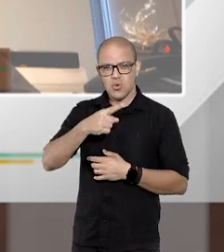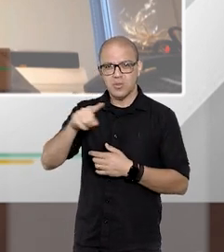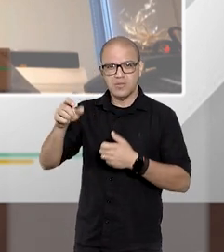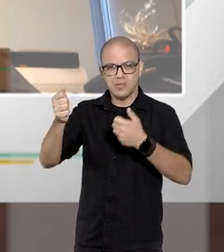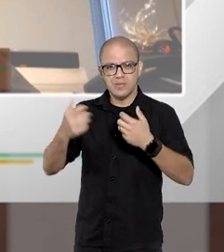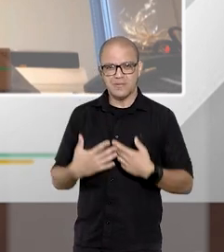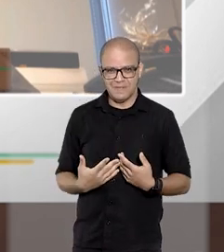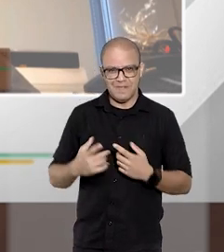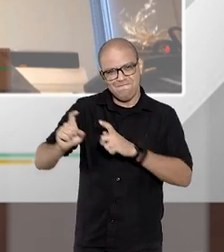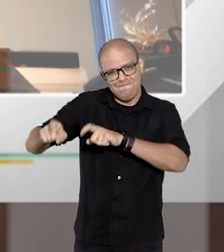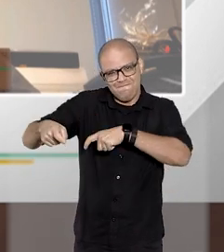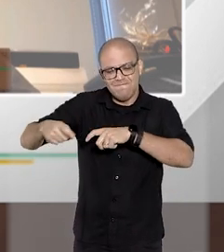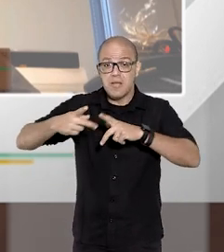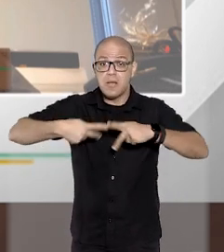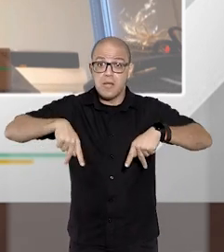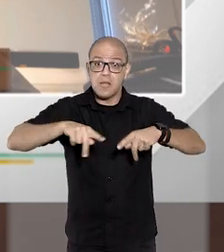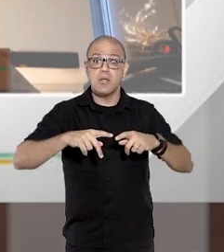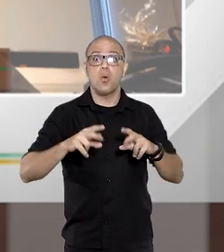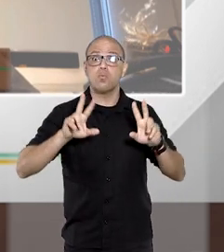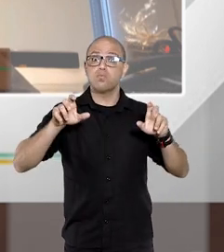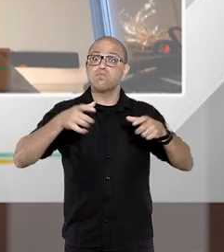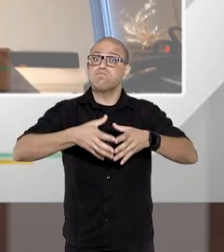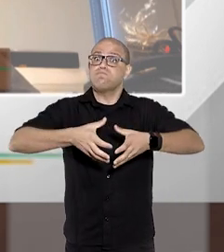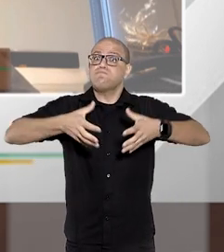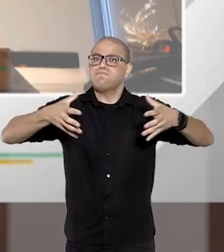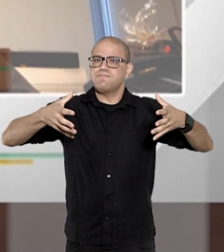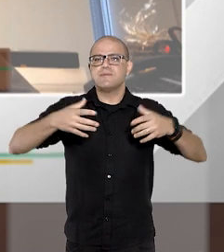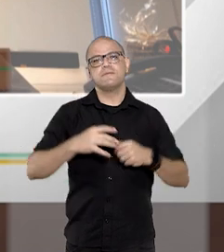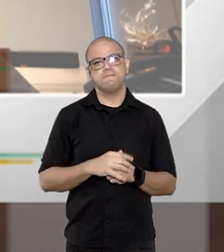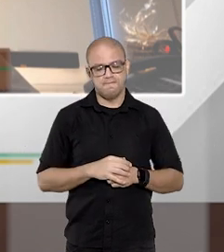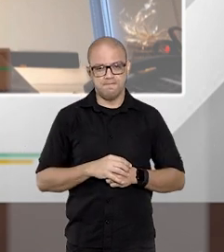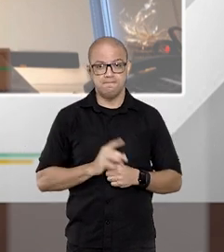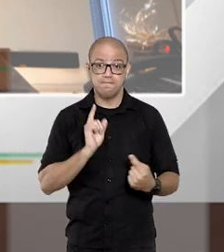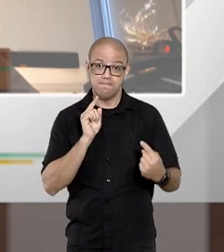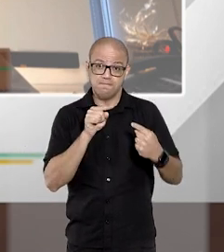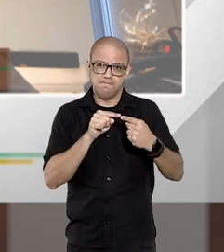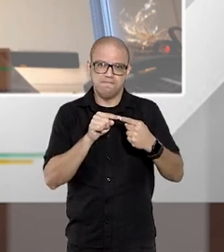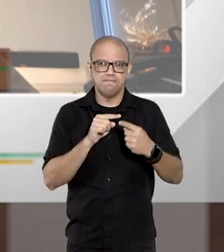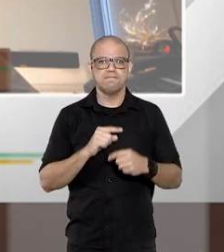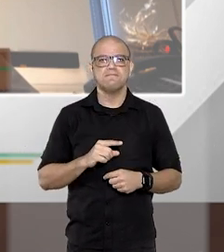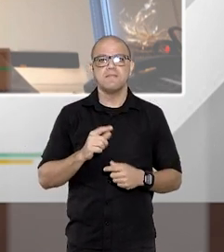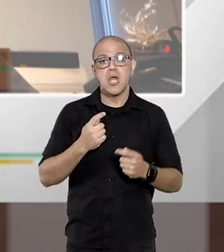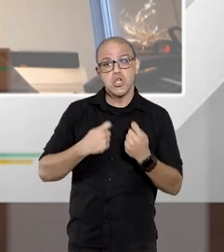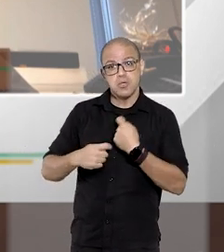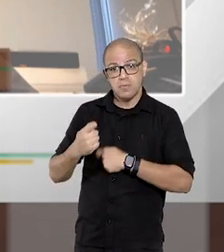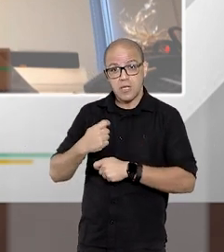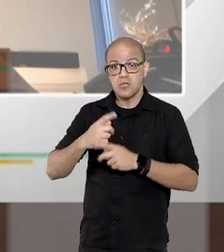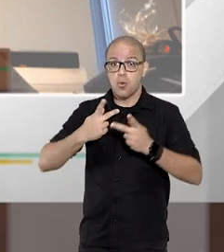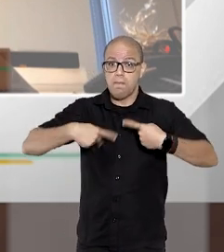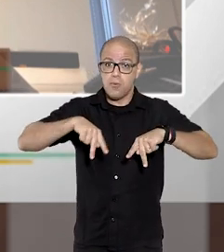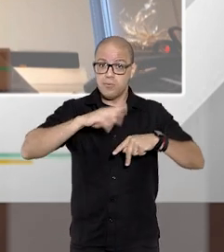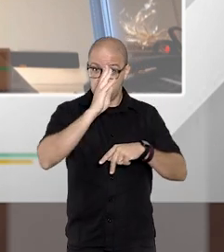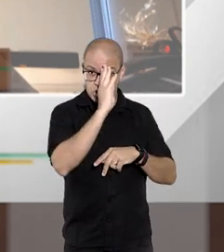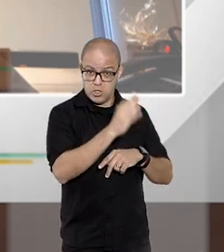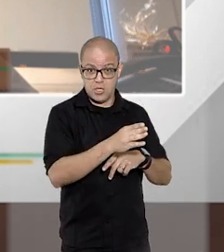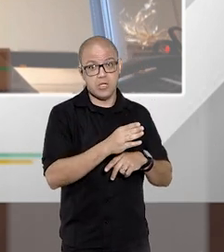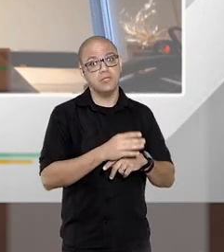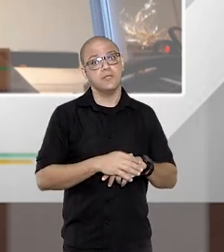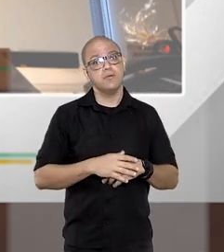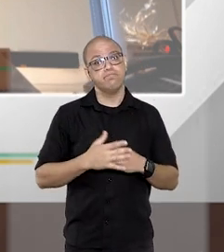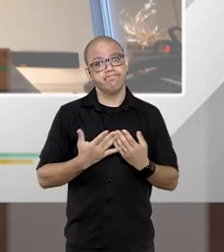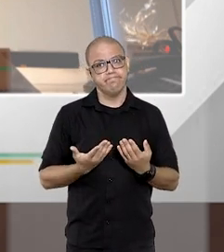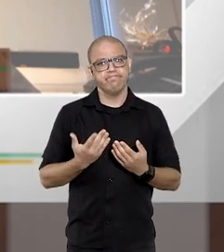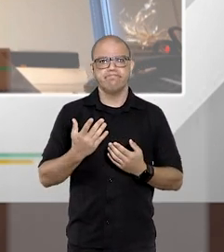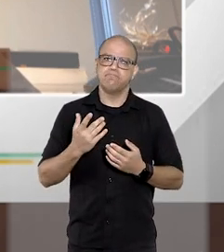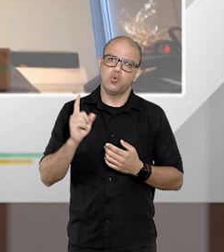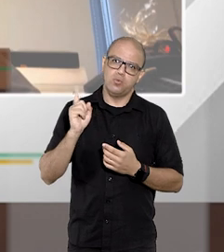o João, Fazenda Pública é um termo amplo, utilizado em referência, muitas vezes a administração pública direta e indireta,